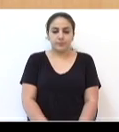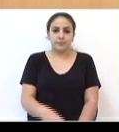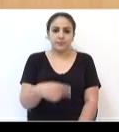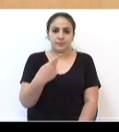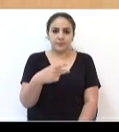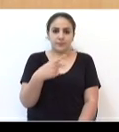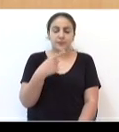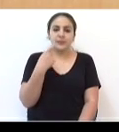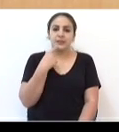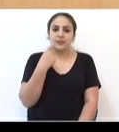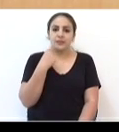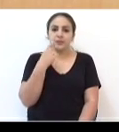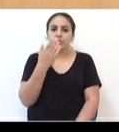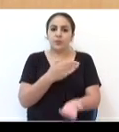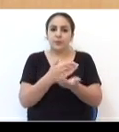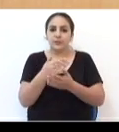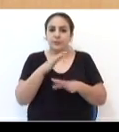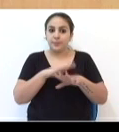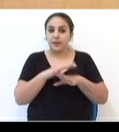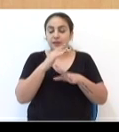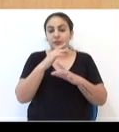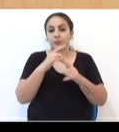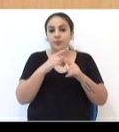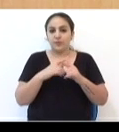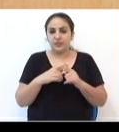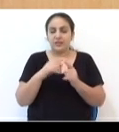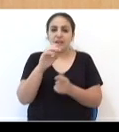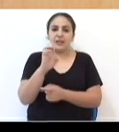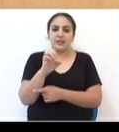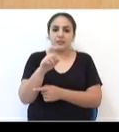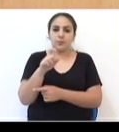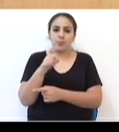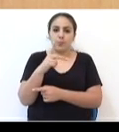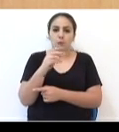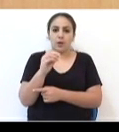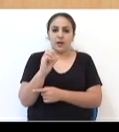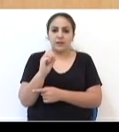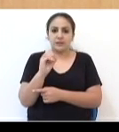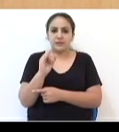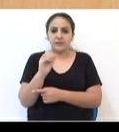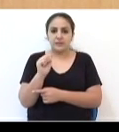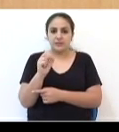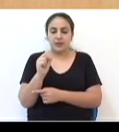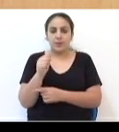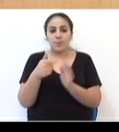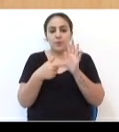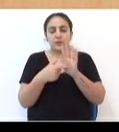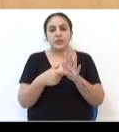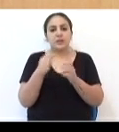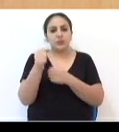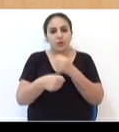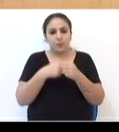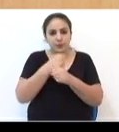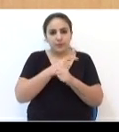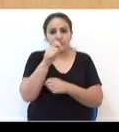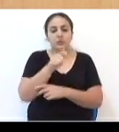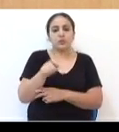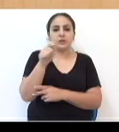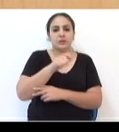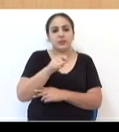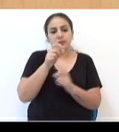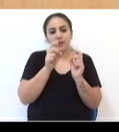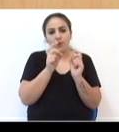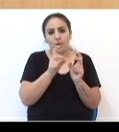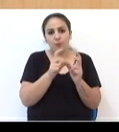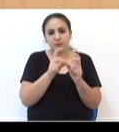Nesta sexta-feira, inicia mais uma Expo Assisa, promovida anualmente pela Associação Comercial e